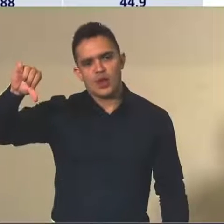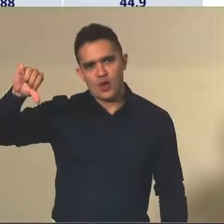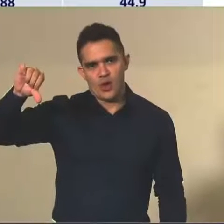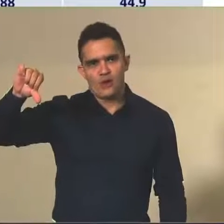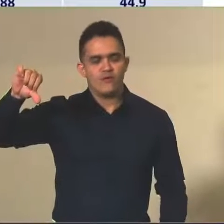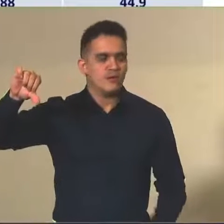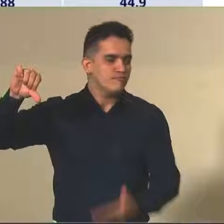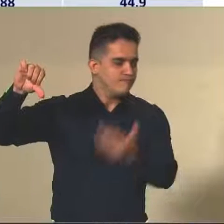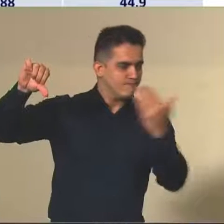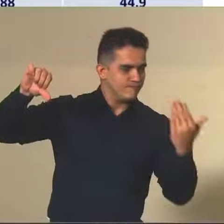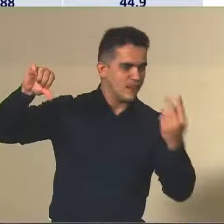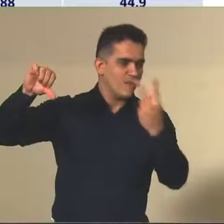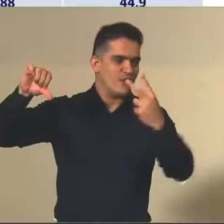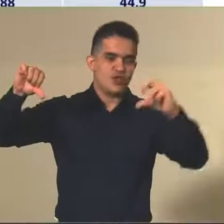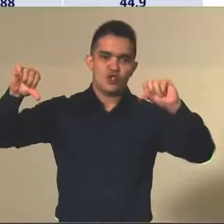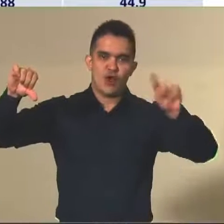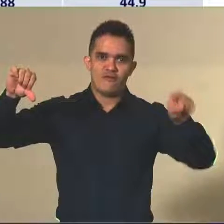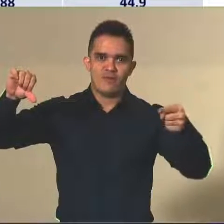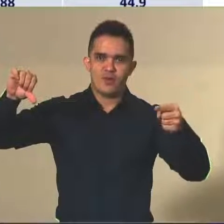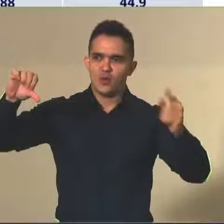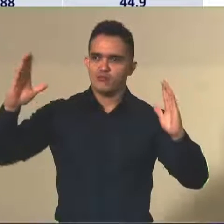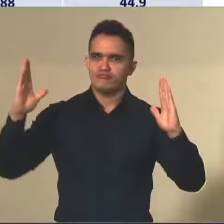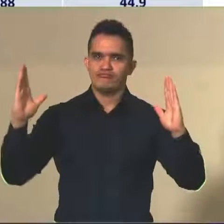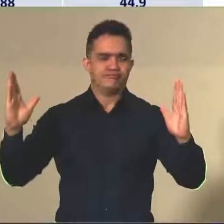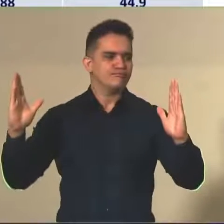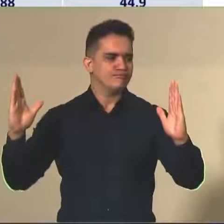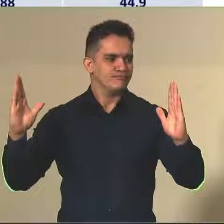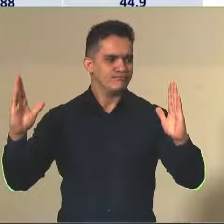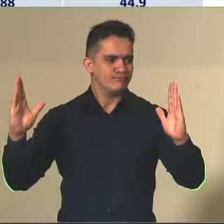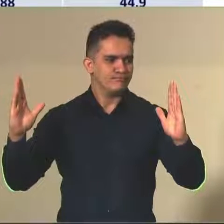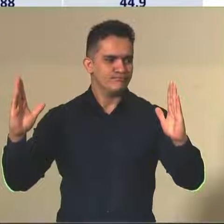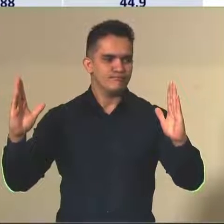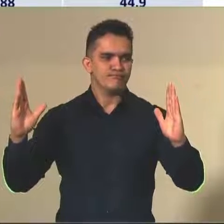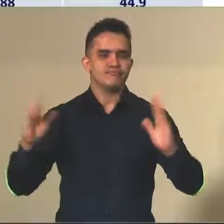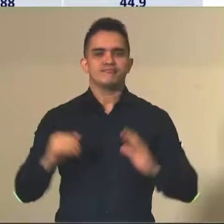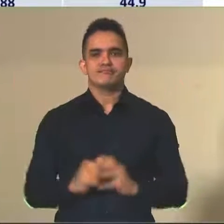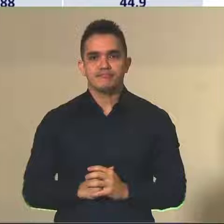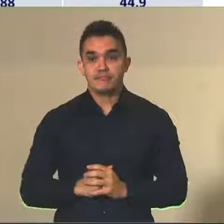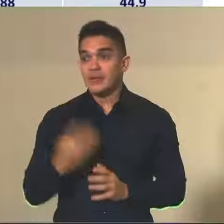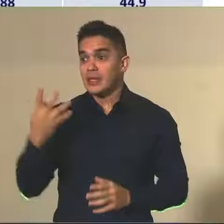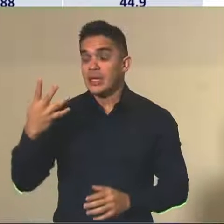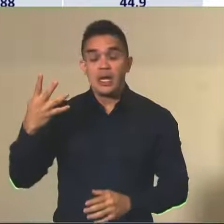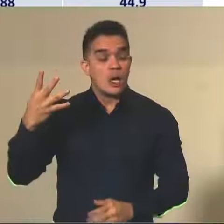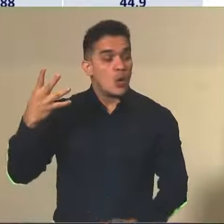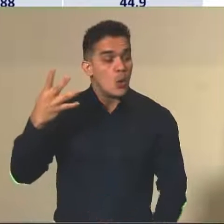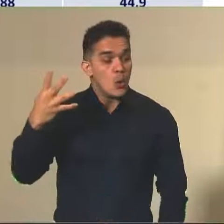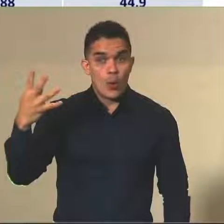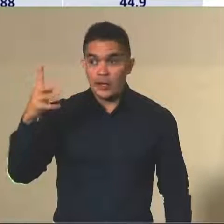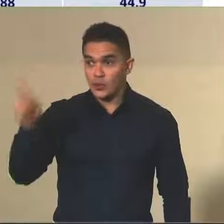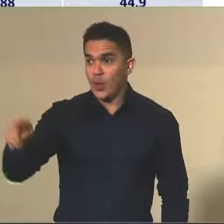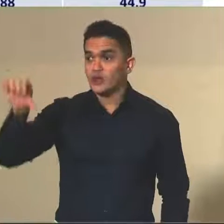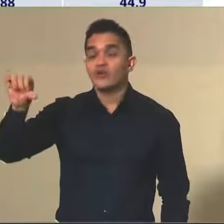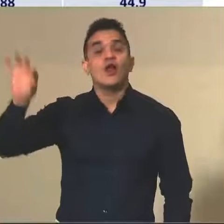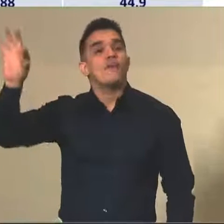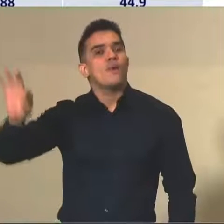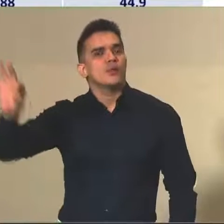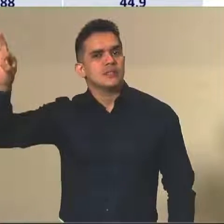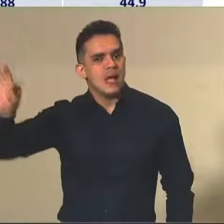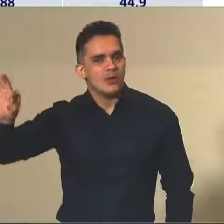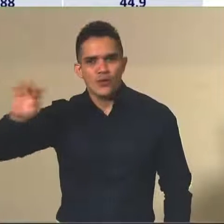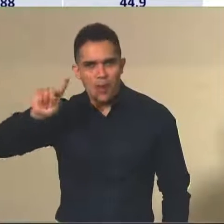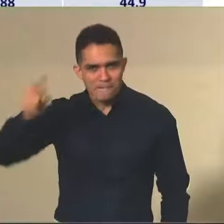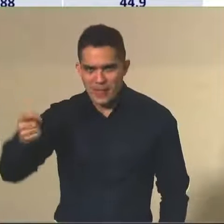presentes. Ou seja, no total dos 3.400, nós tivemos 2.490 presentes no primeiro dia,